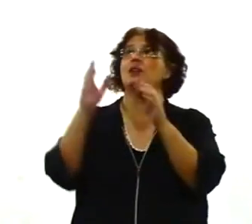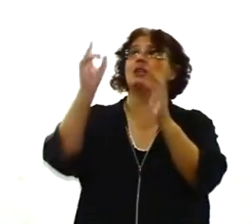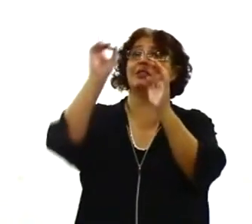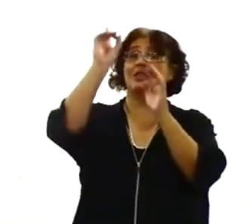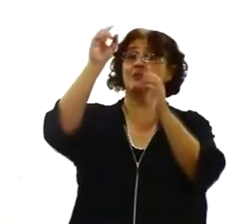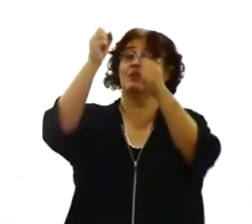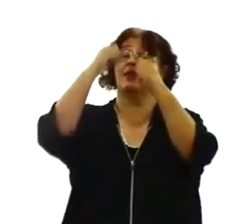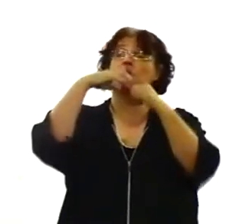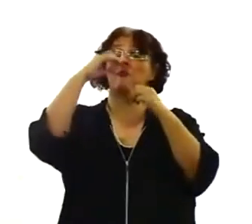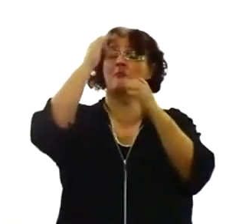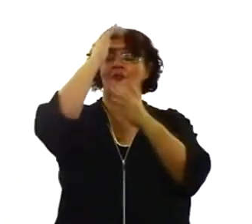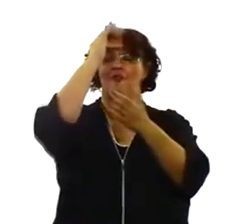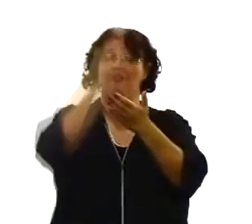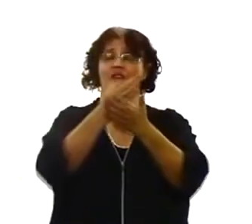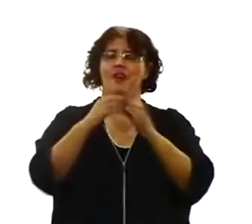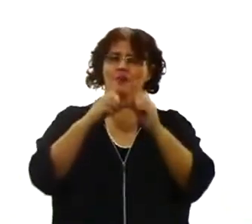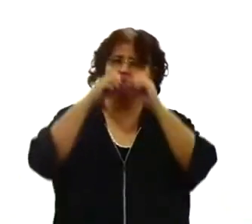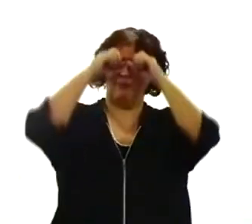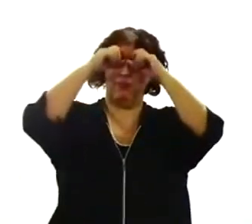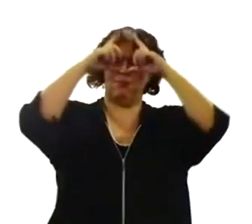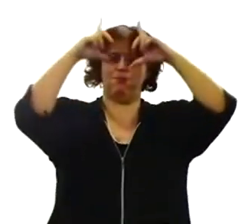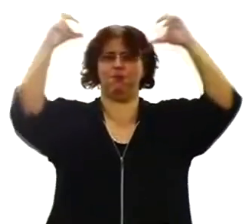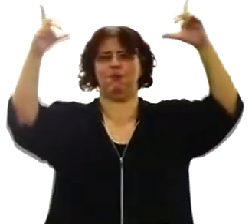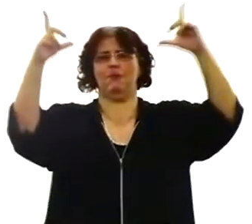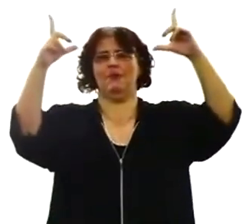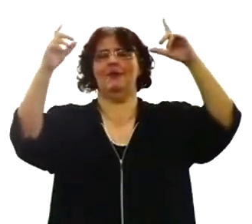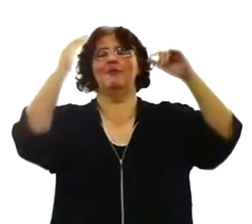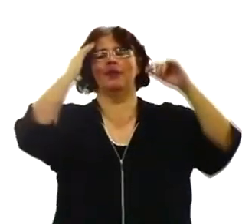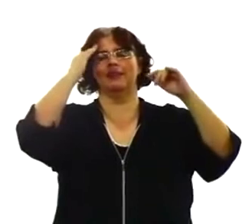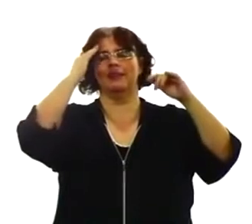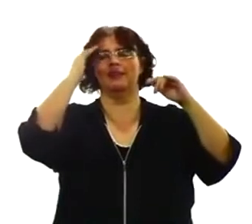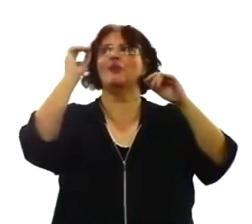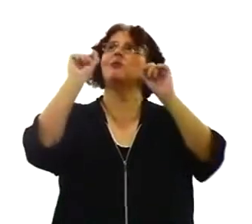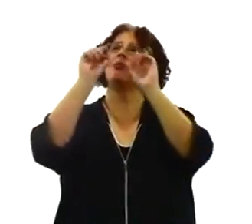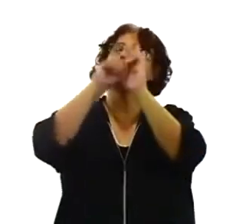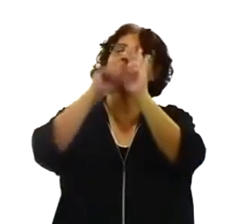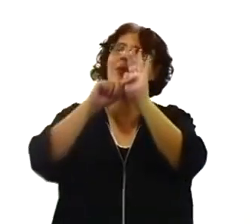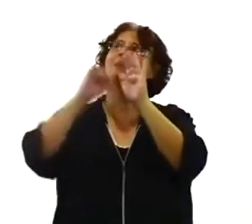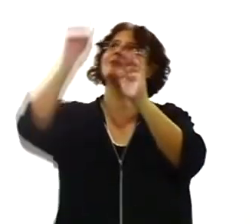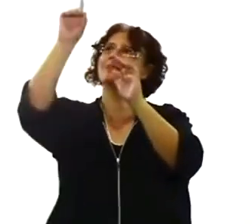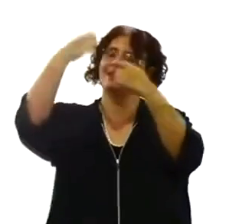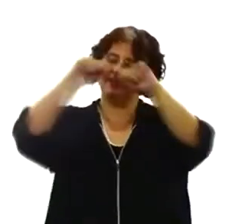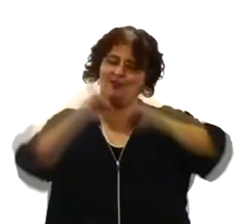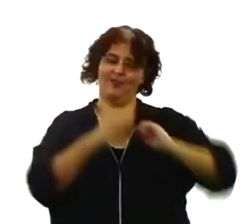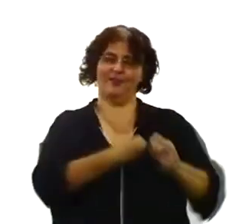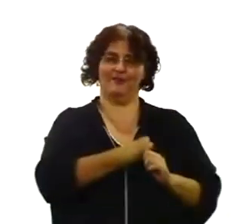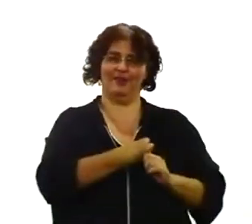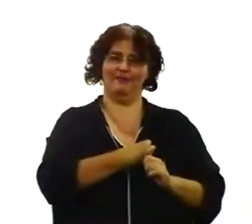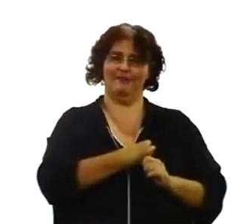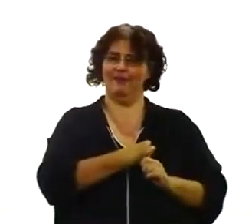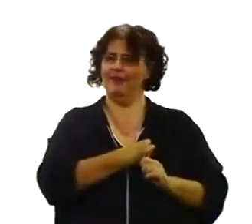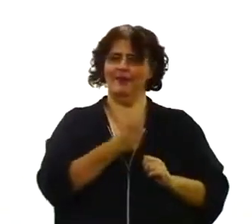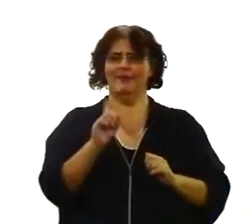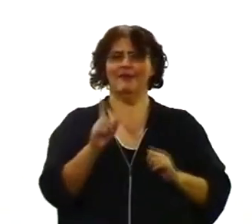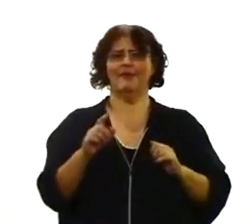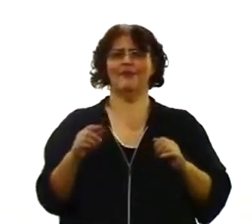Para reconhecer inclusive aquilo que Ele está fazendo em nós. Viva a Páscoa. Mas não comemore como um dia